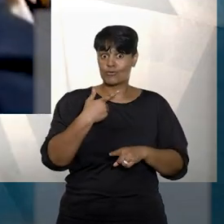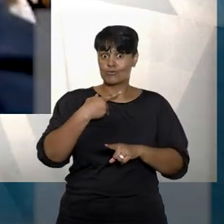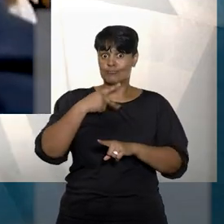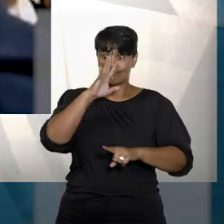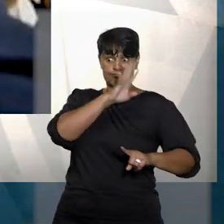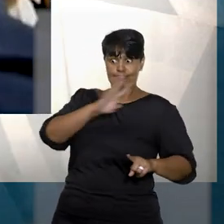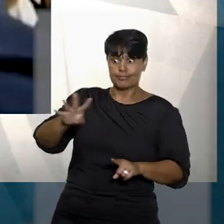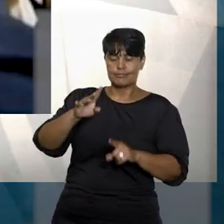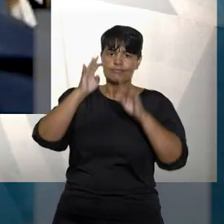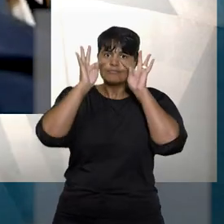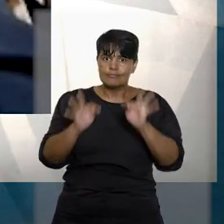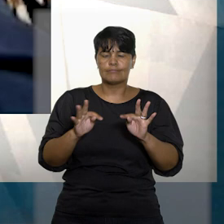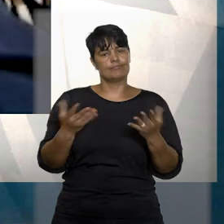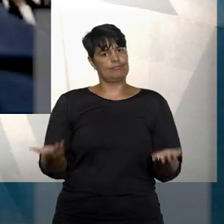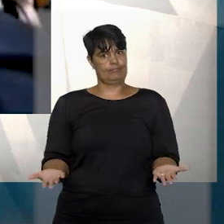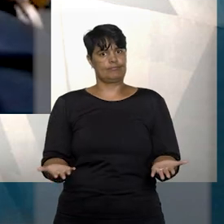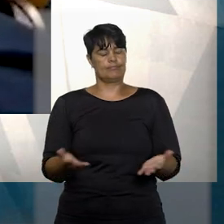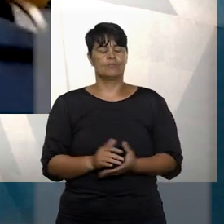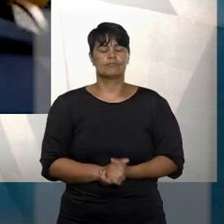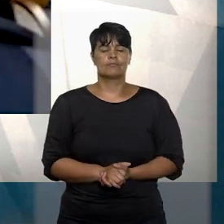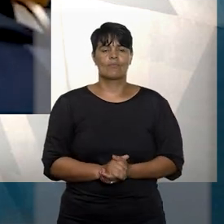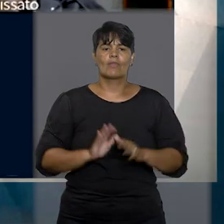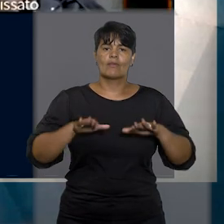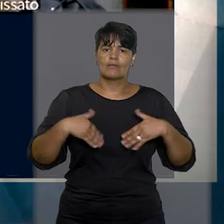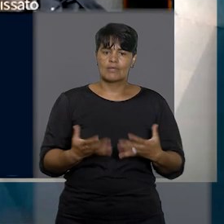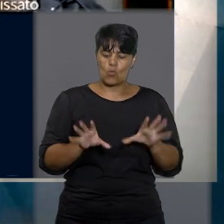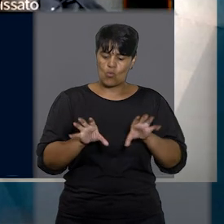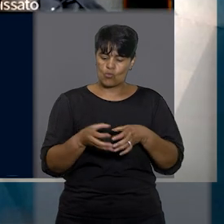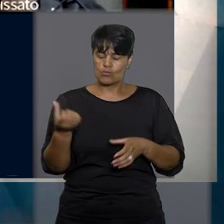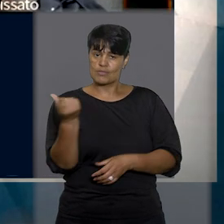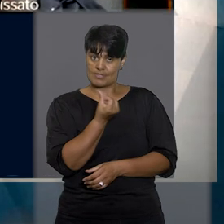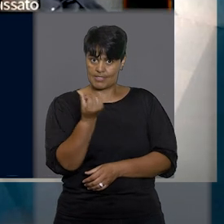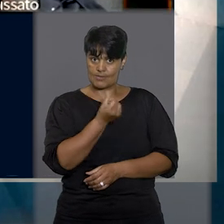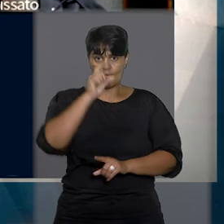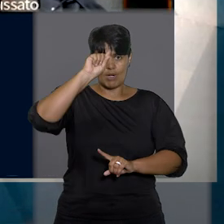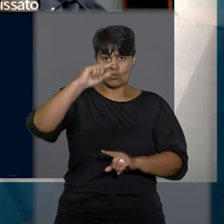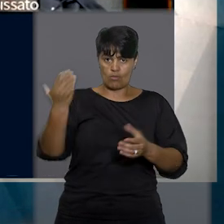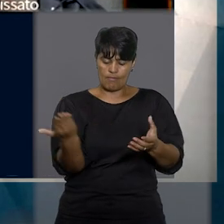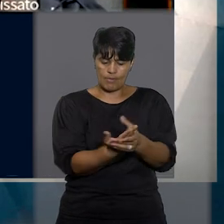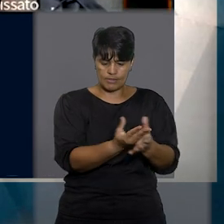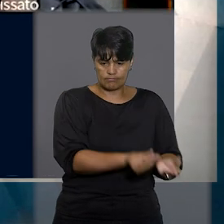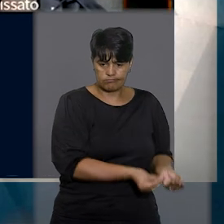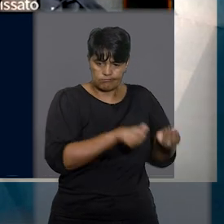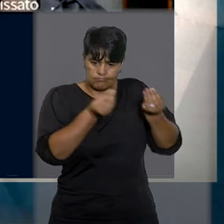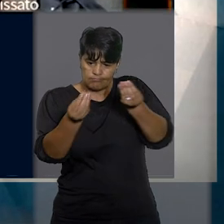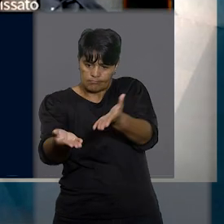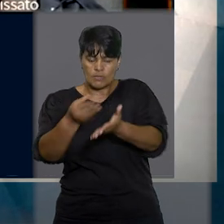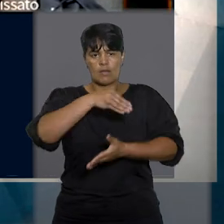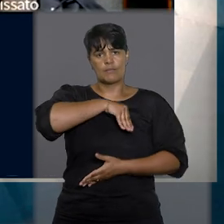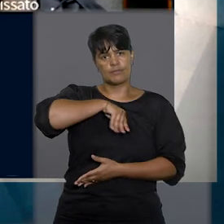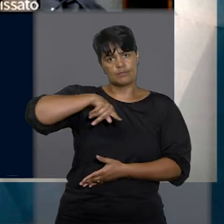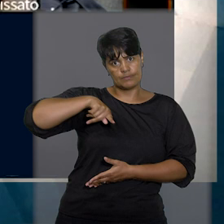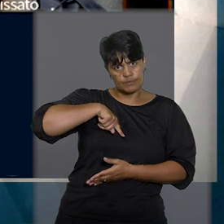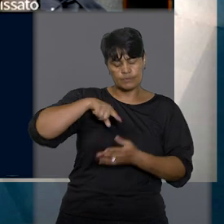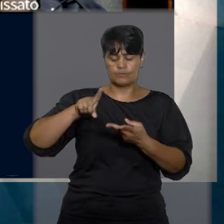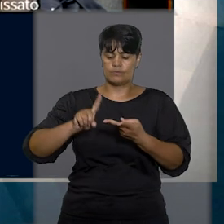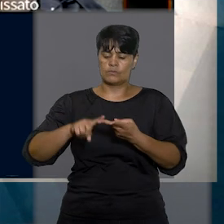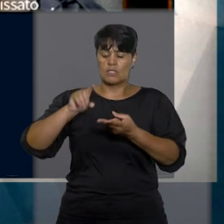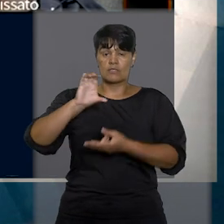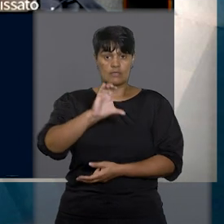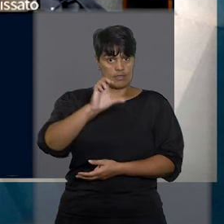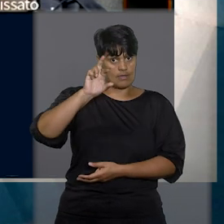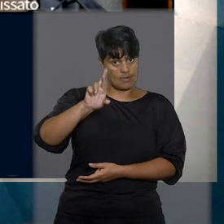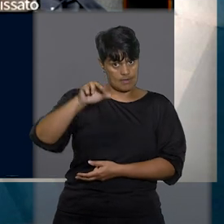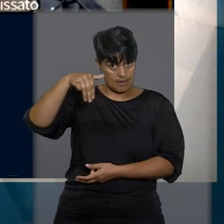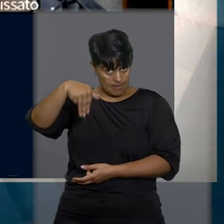como testemunha. Ao trancar a ação penal, a sexta turma determinou a remessa dos autos ao Ministério Público e ao Conselho